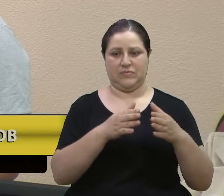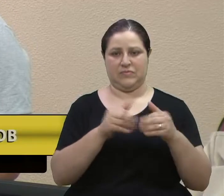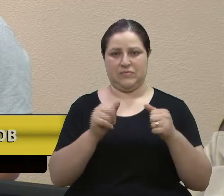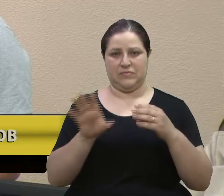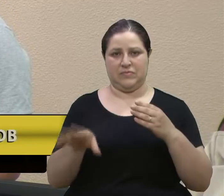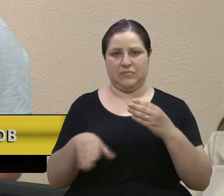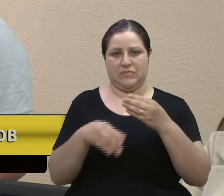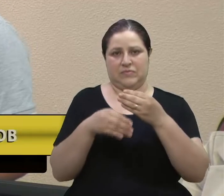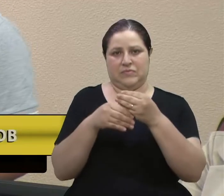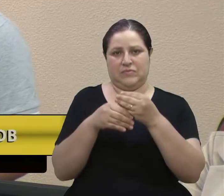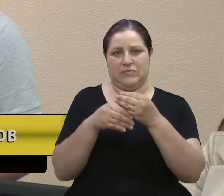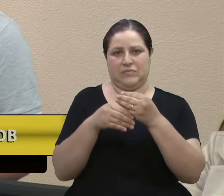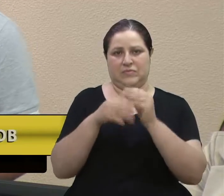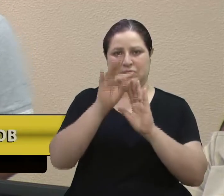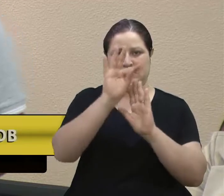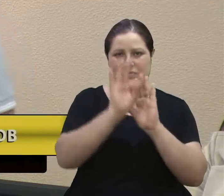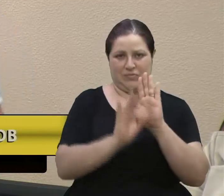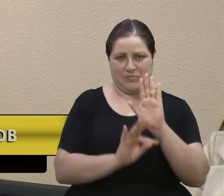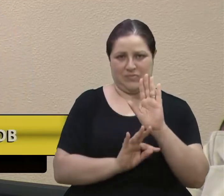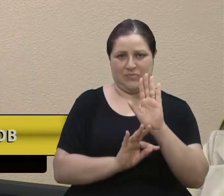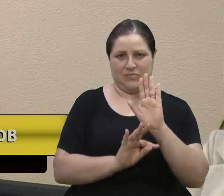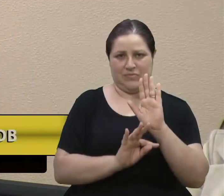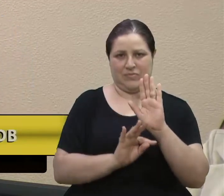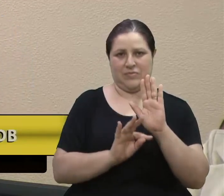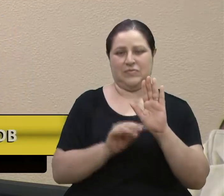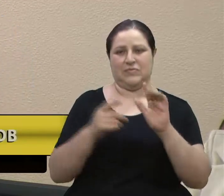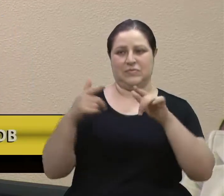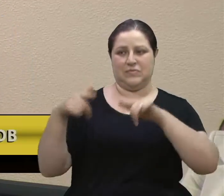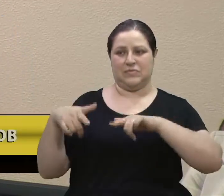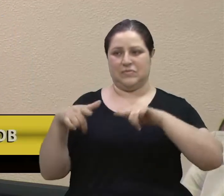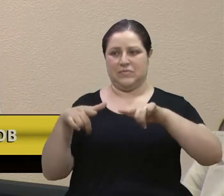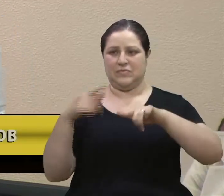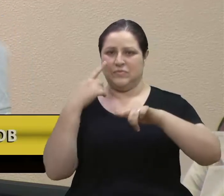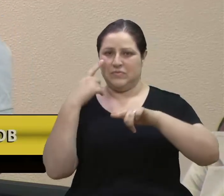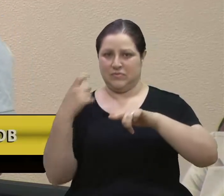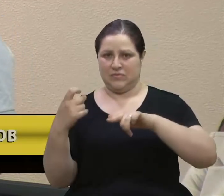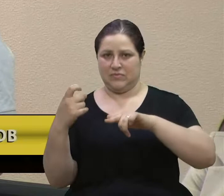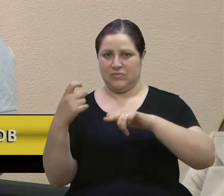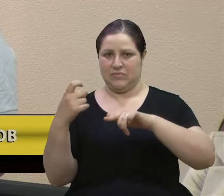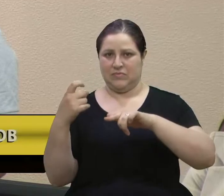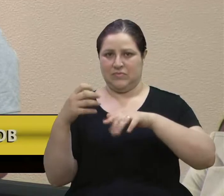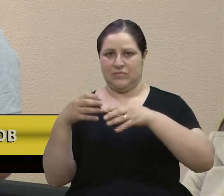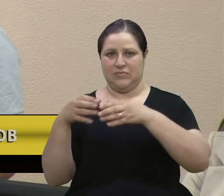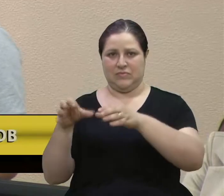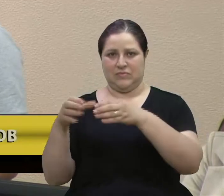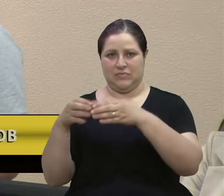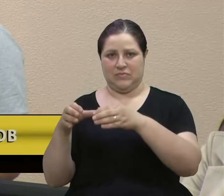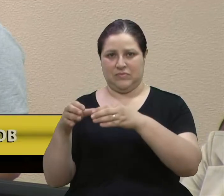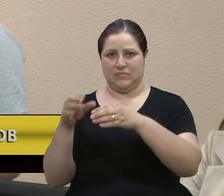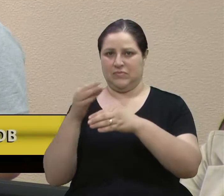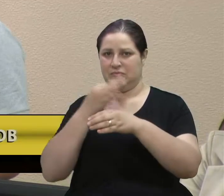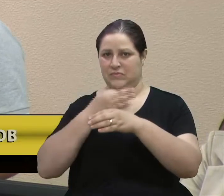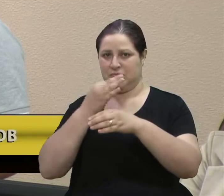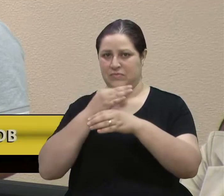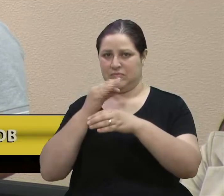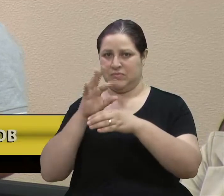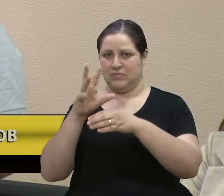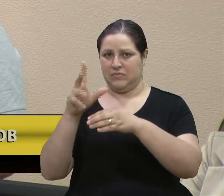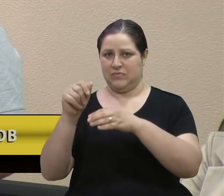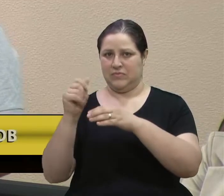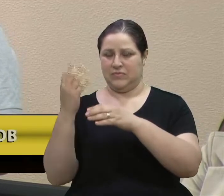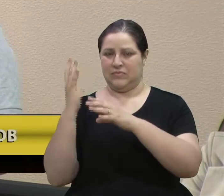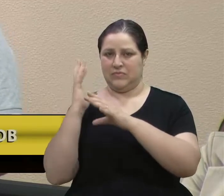inclusão no texto e nesses atrativos turísticos de Caxias do Sul, toda a história cultural,